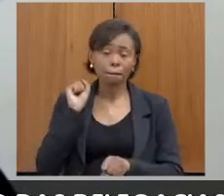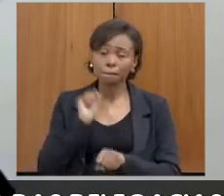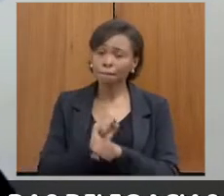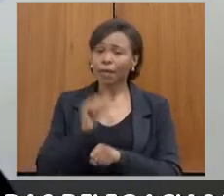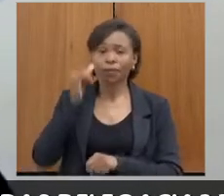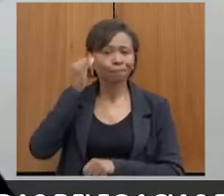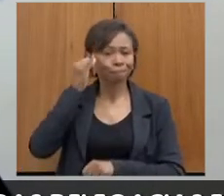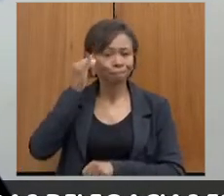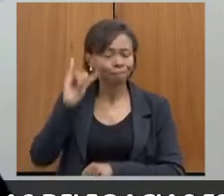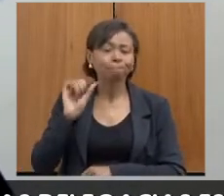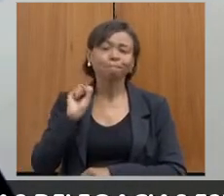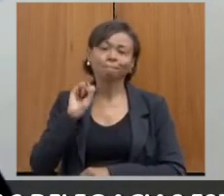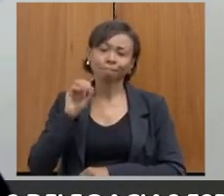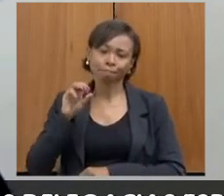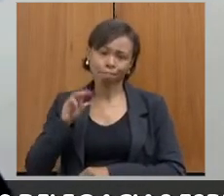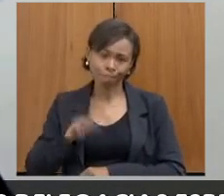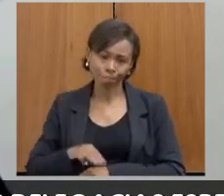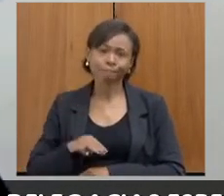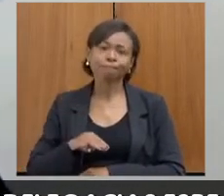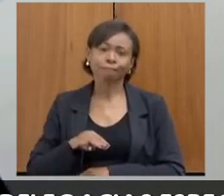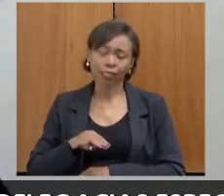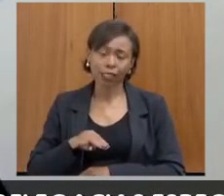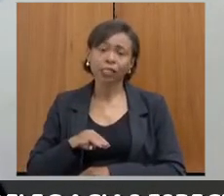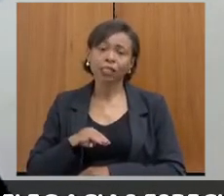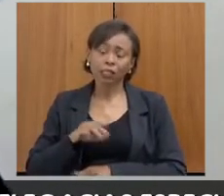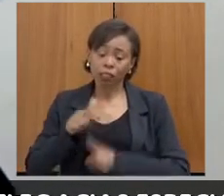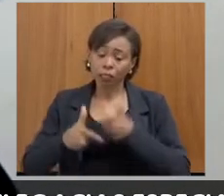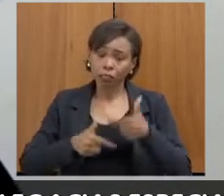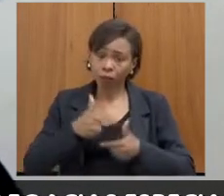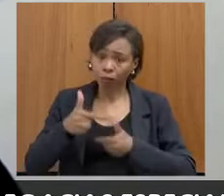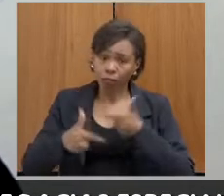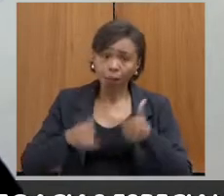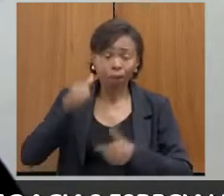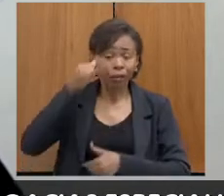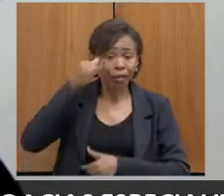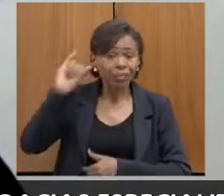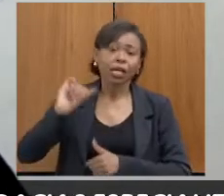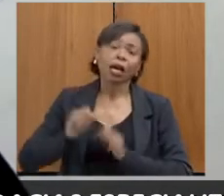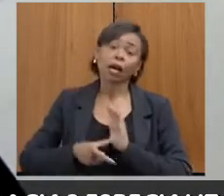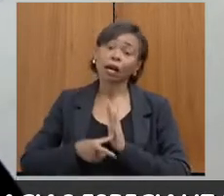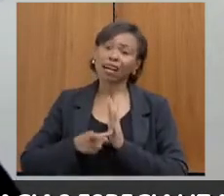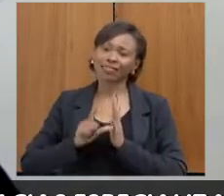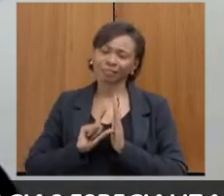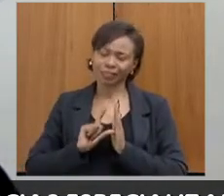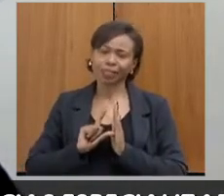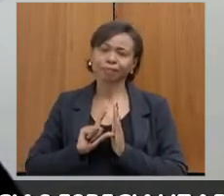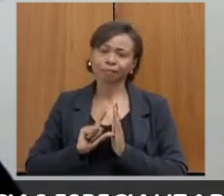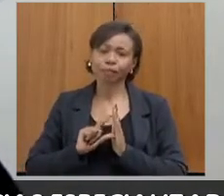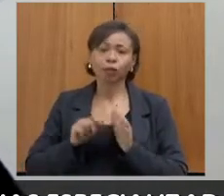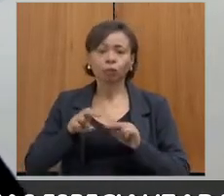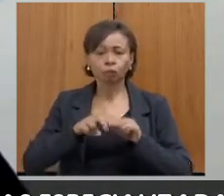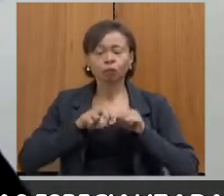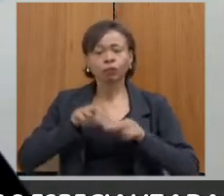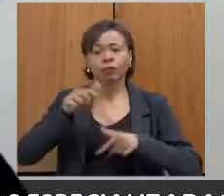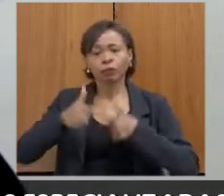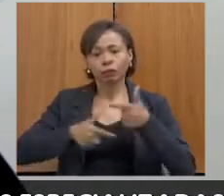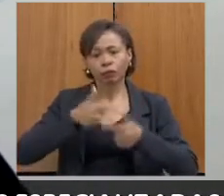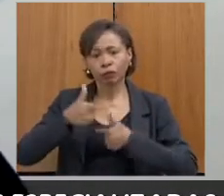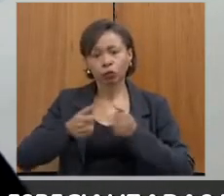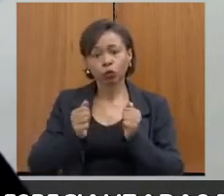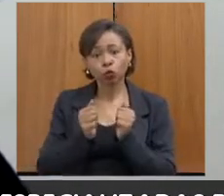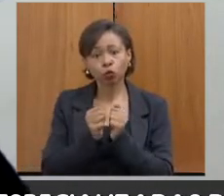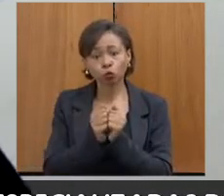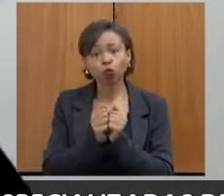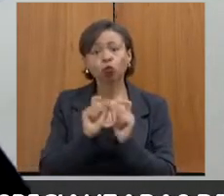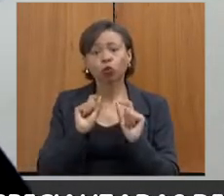a gente precisa trabalhar de forma preventiva e é por isso que a gente faz esse trabalho junto à rede